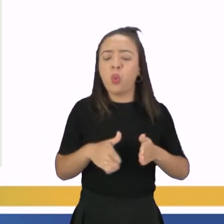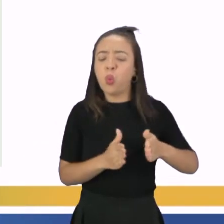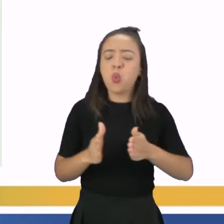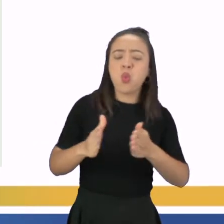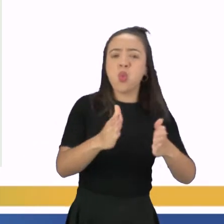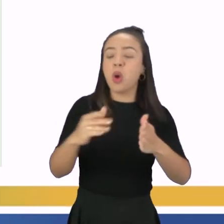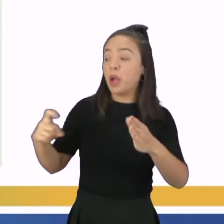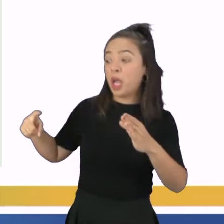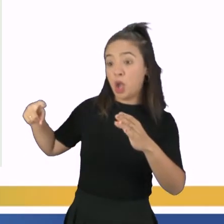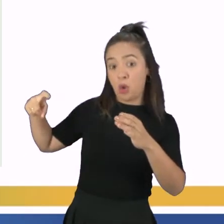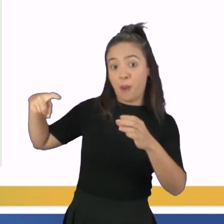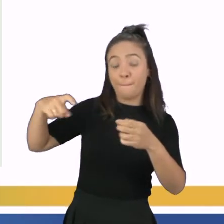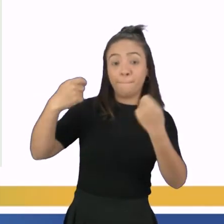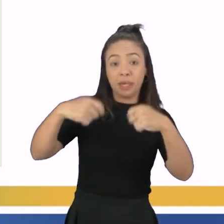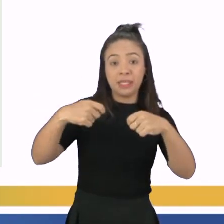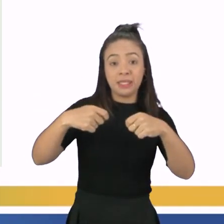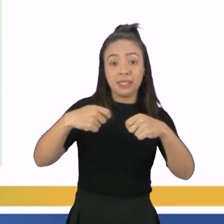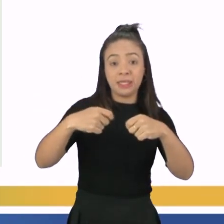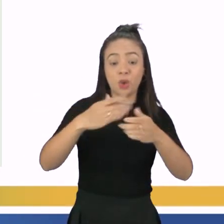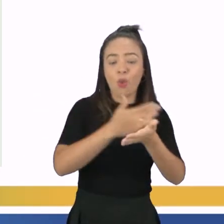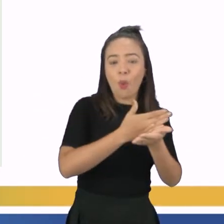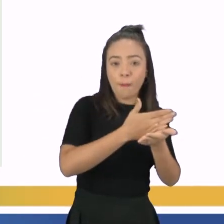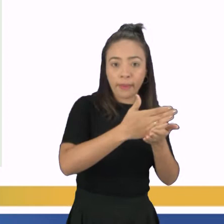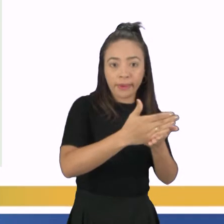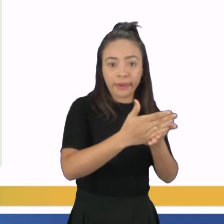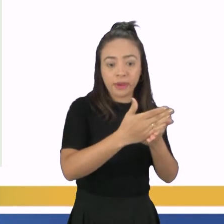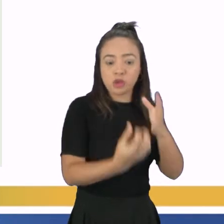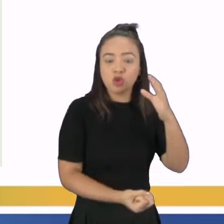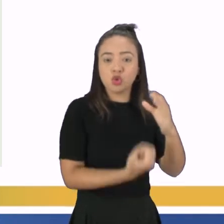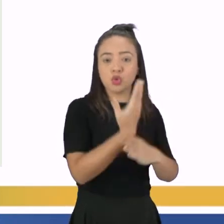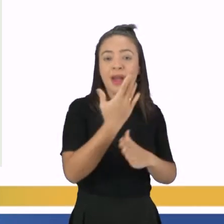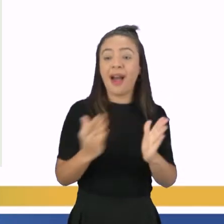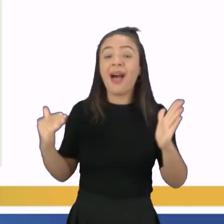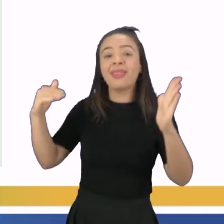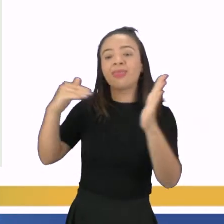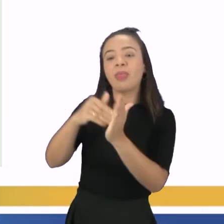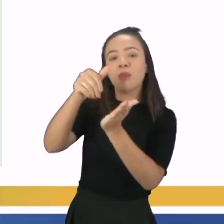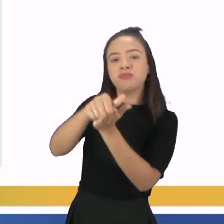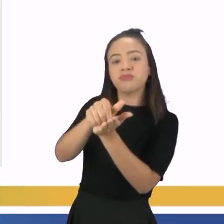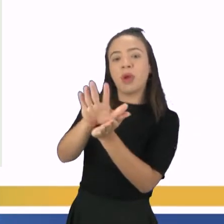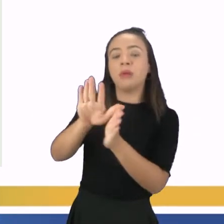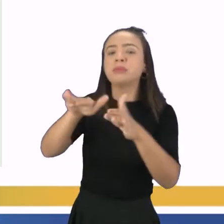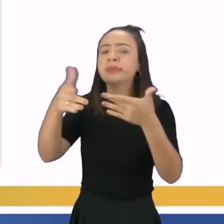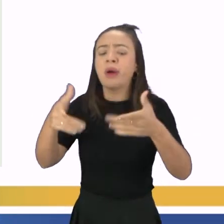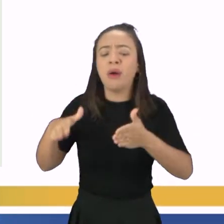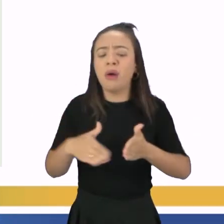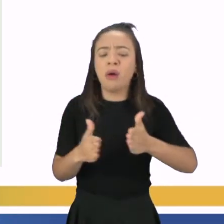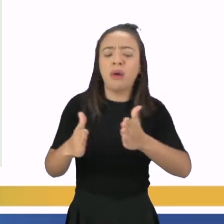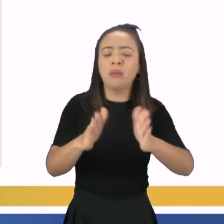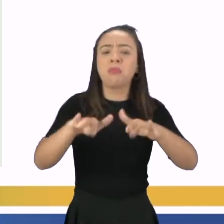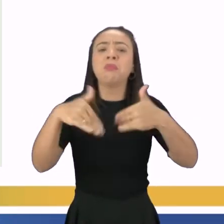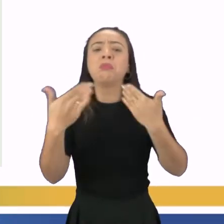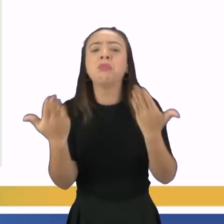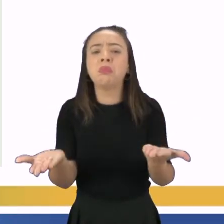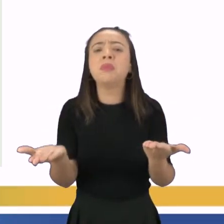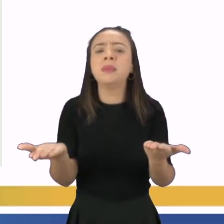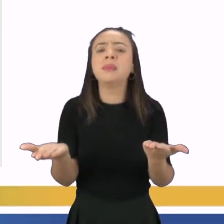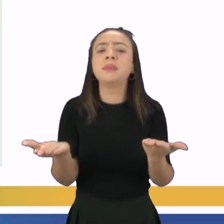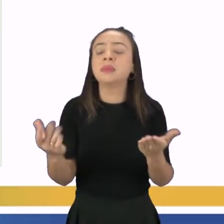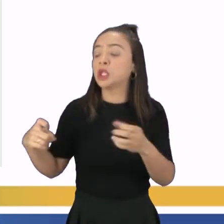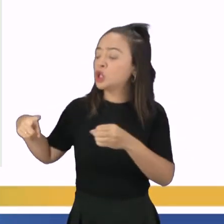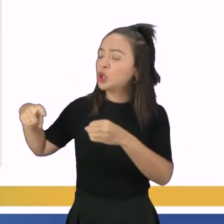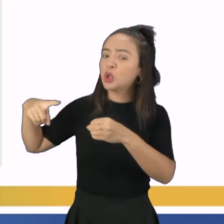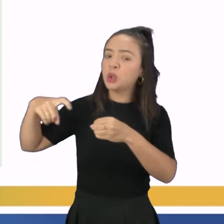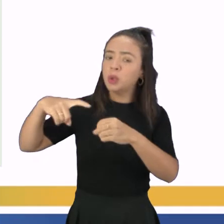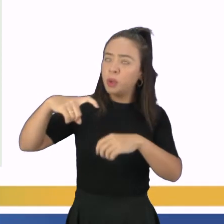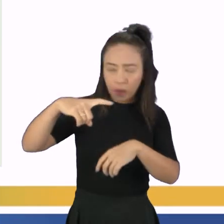espermatozoides desde sua formação até o momento em que são eliminados? Então, me diga aí, qual é o caminho que ele